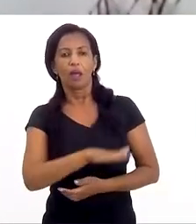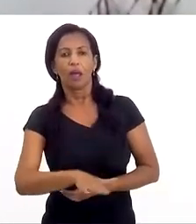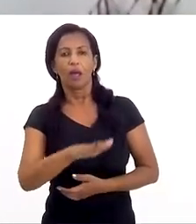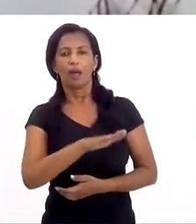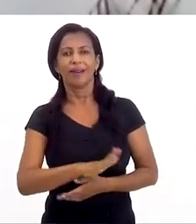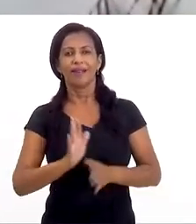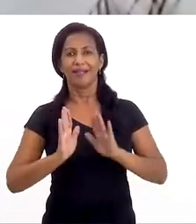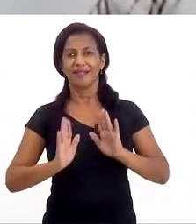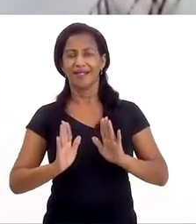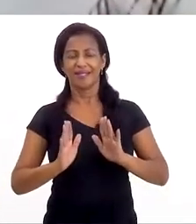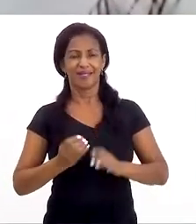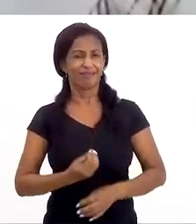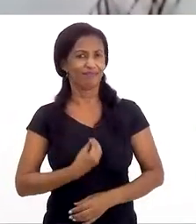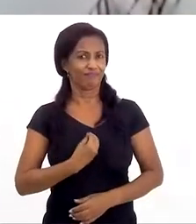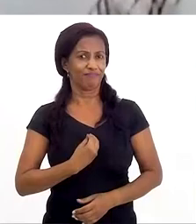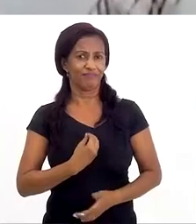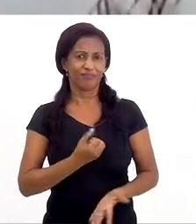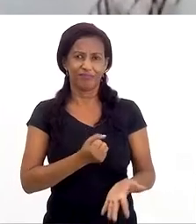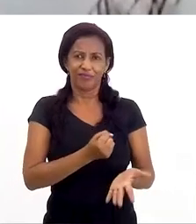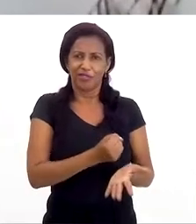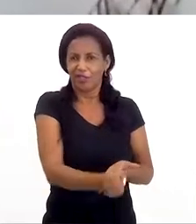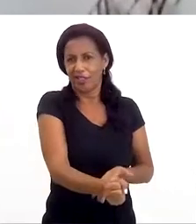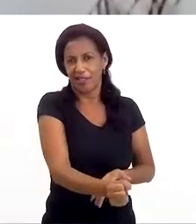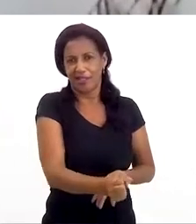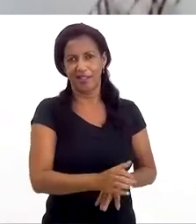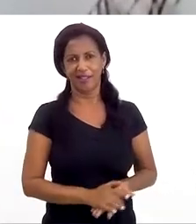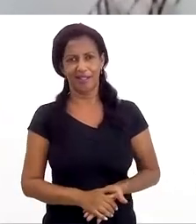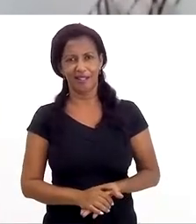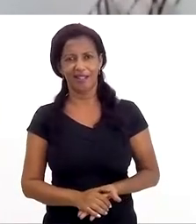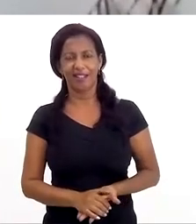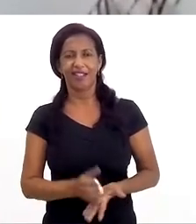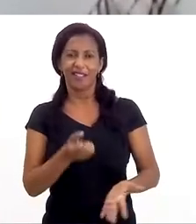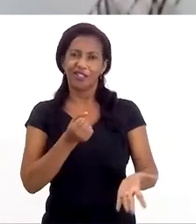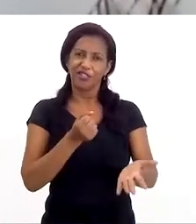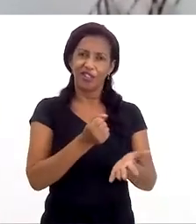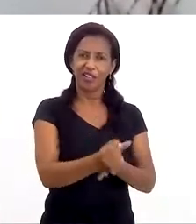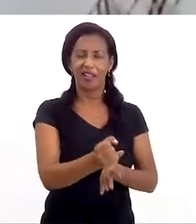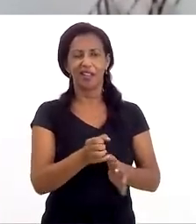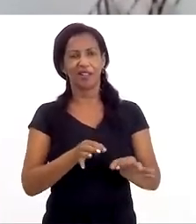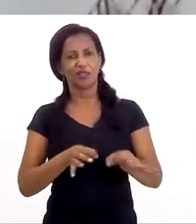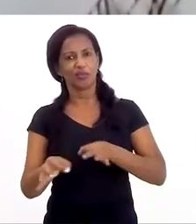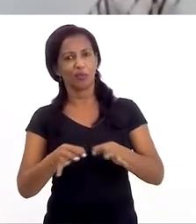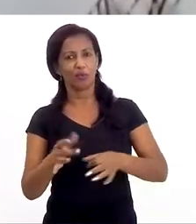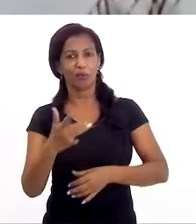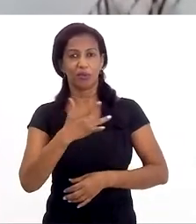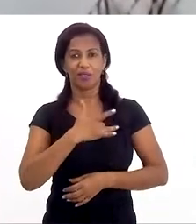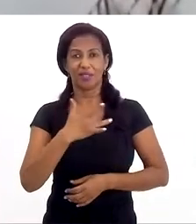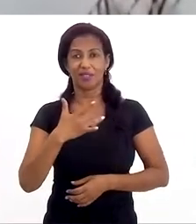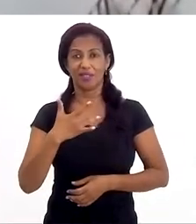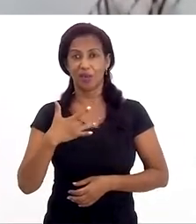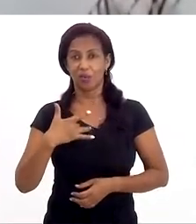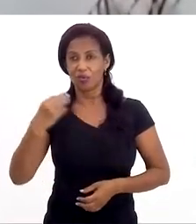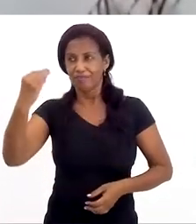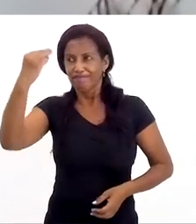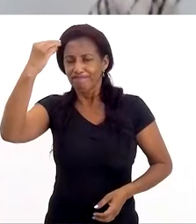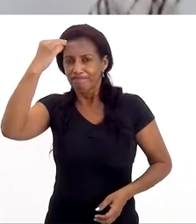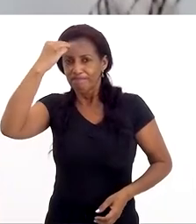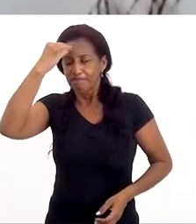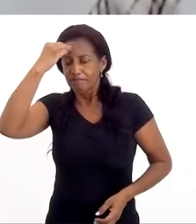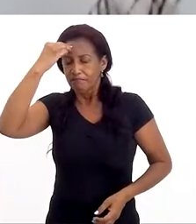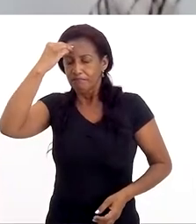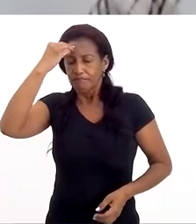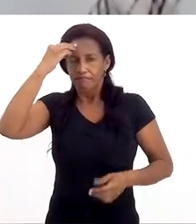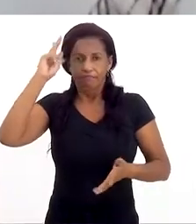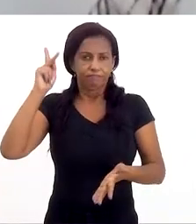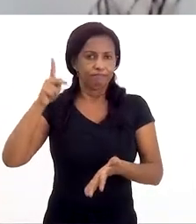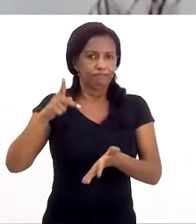criança já se acabou. A vida dela já foi interrompida, interrompida de uma forma onde a saúde mental dessa criança,